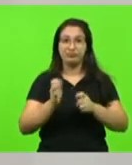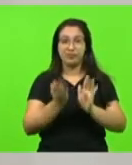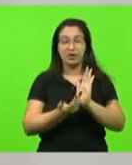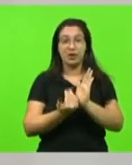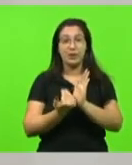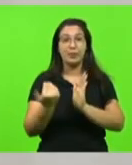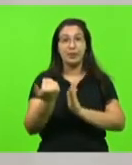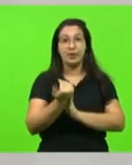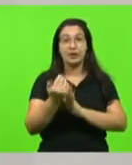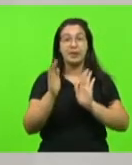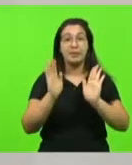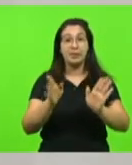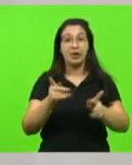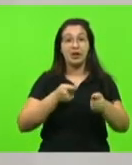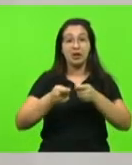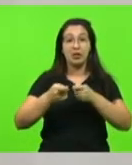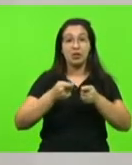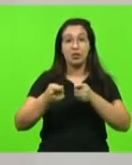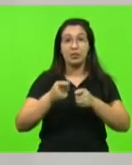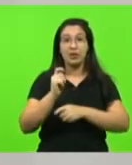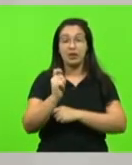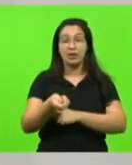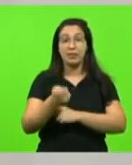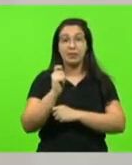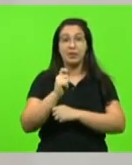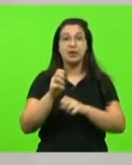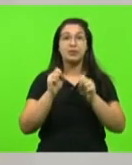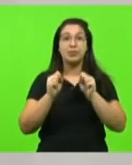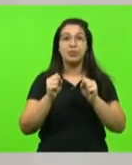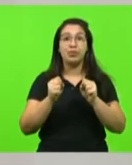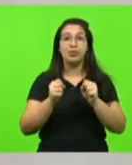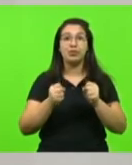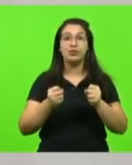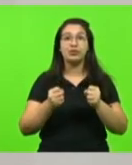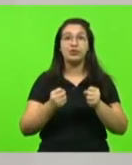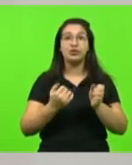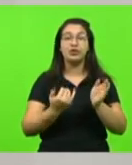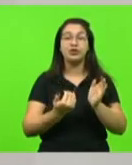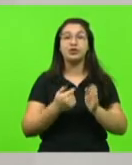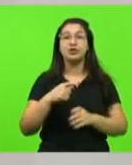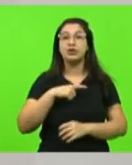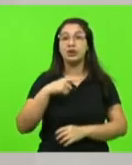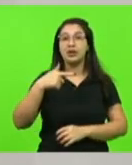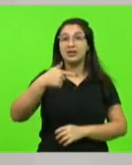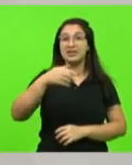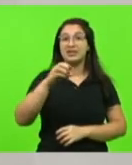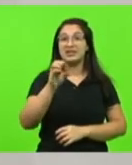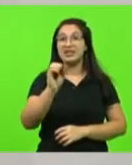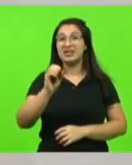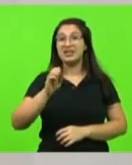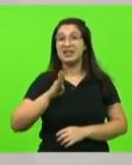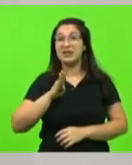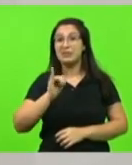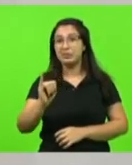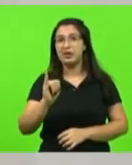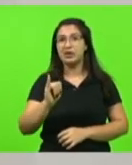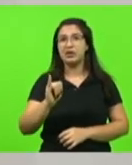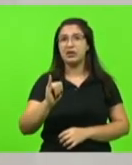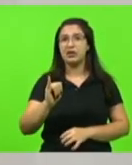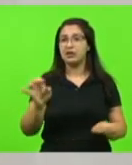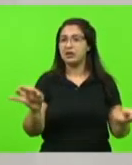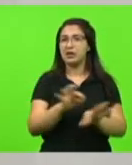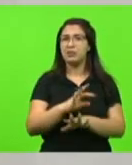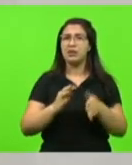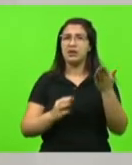economia da pesca tem a previsão de gerar 70 bi, ou seja, nós vamos liquidar com uma